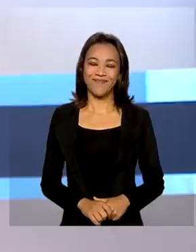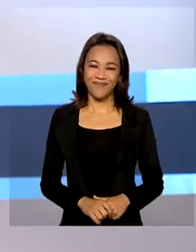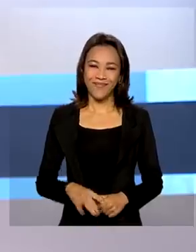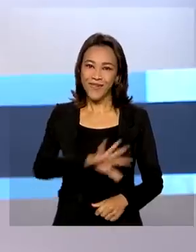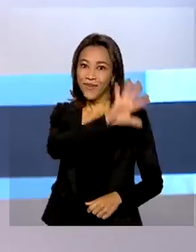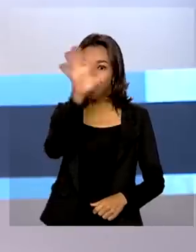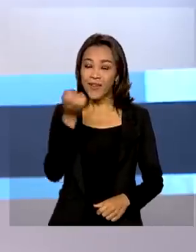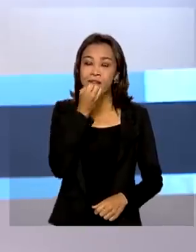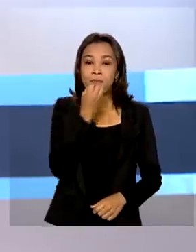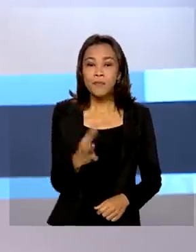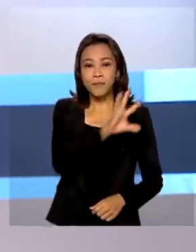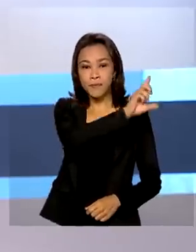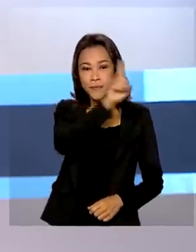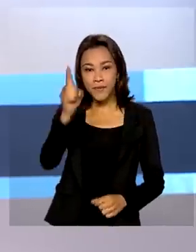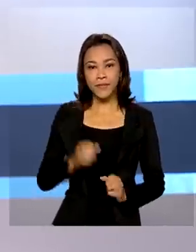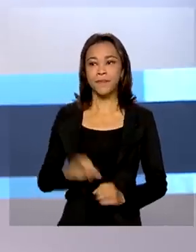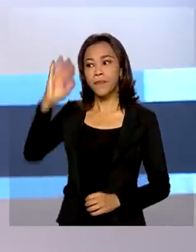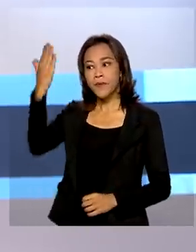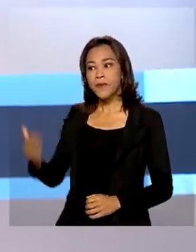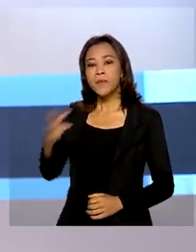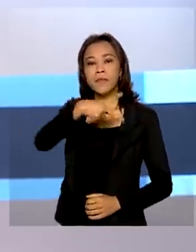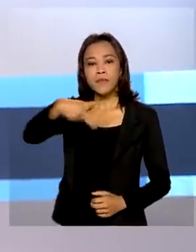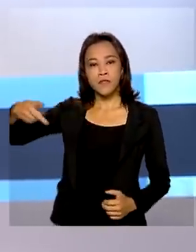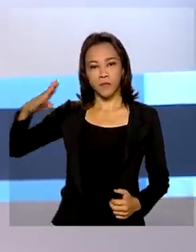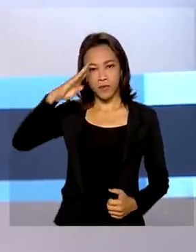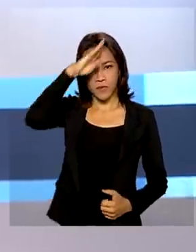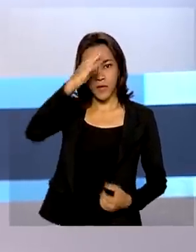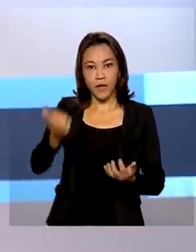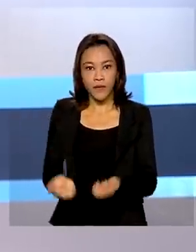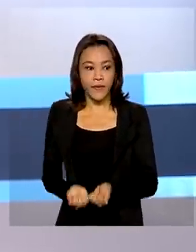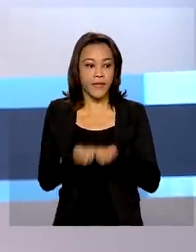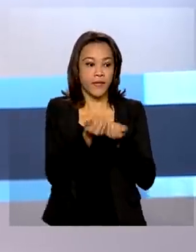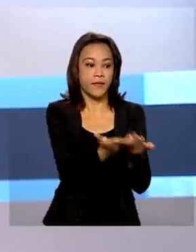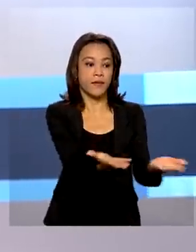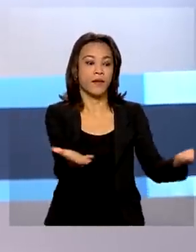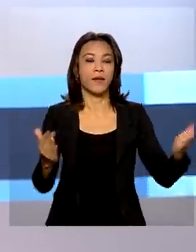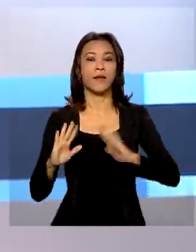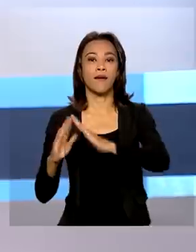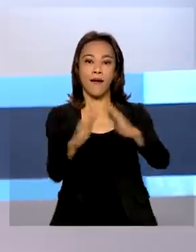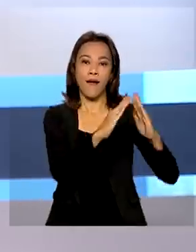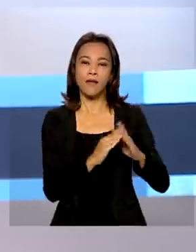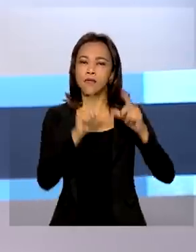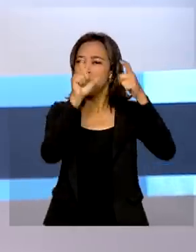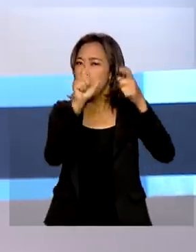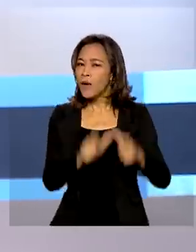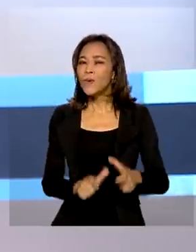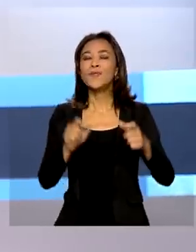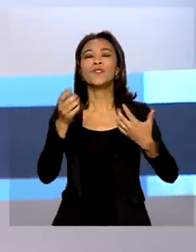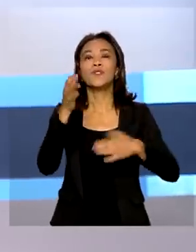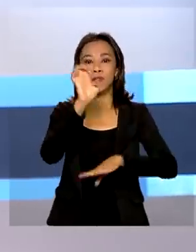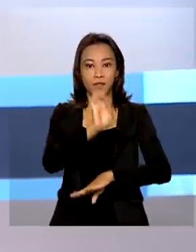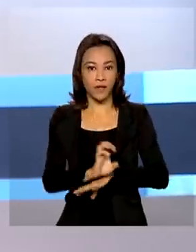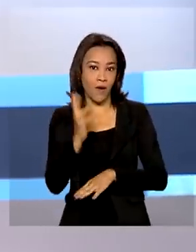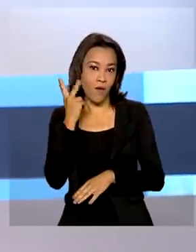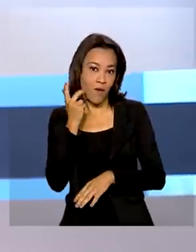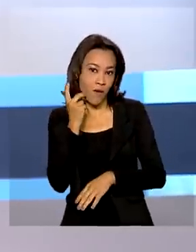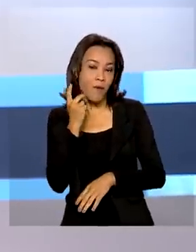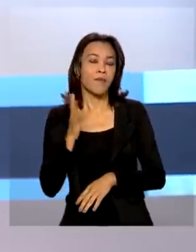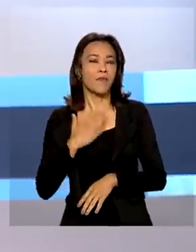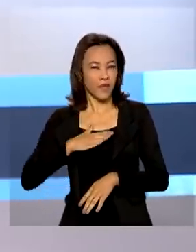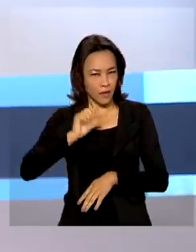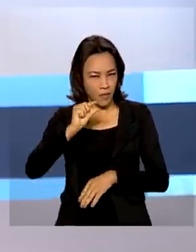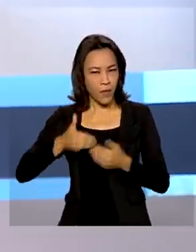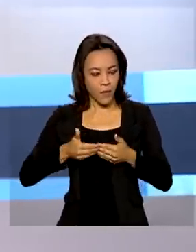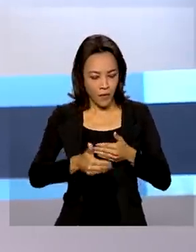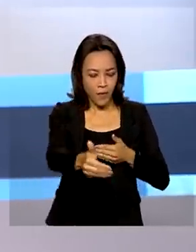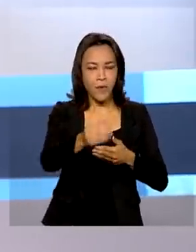Olá, bom dia! Presidente Jair Bolsonaro entrega moradias em Juazeiro do Norte, no Ceará, agora pela manhã. Daqui a pouco,